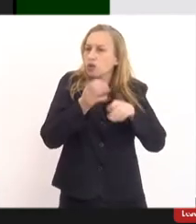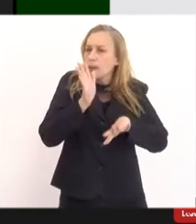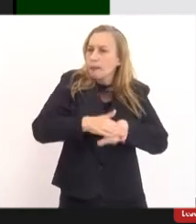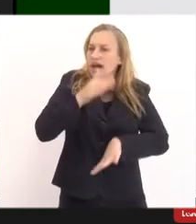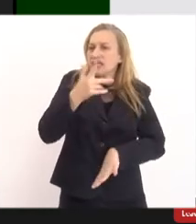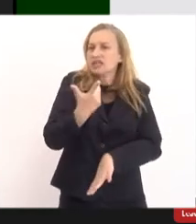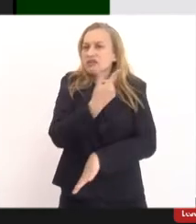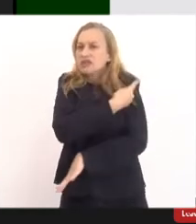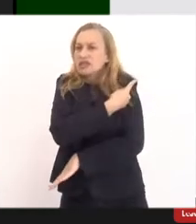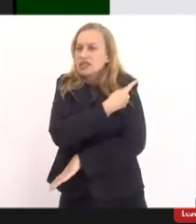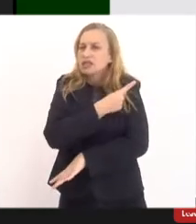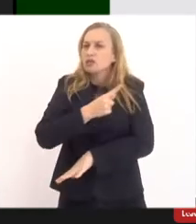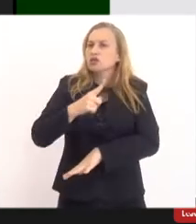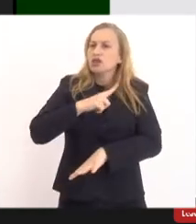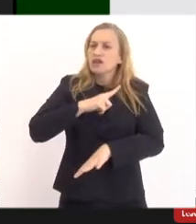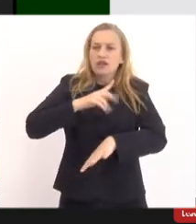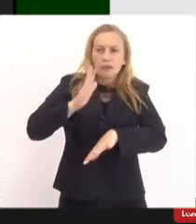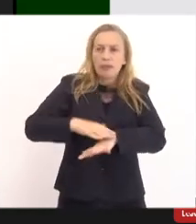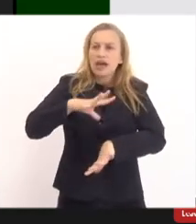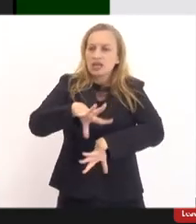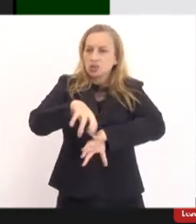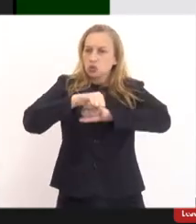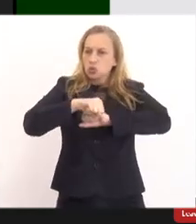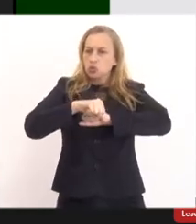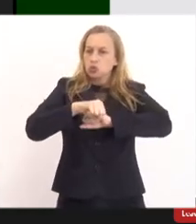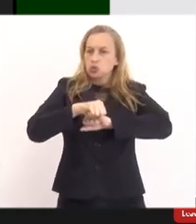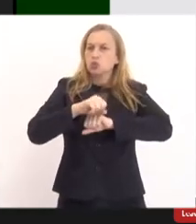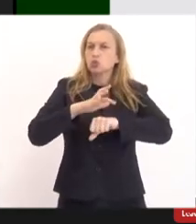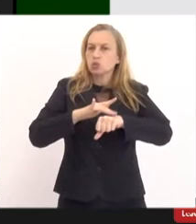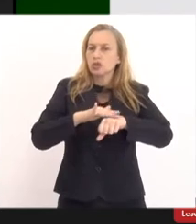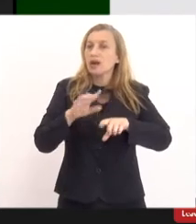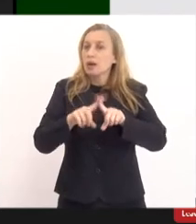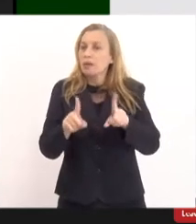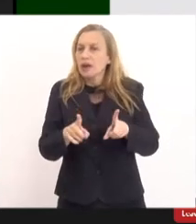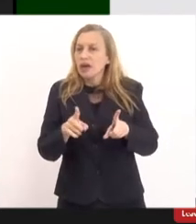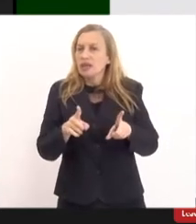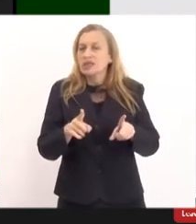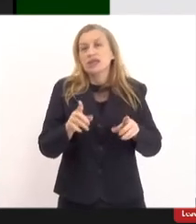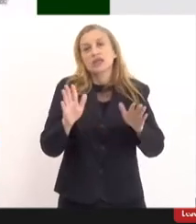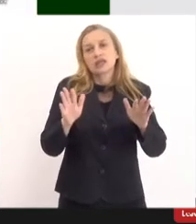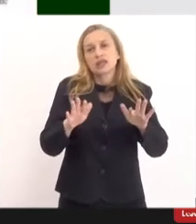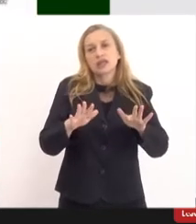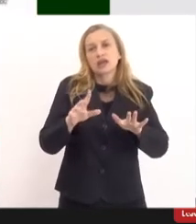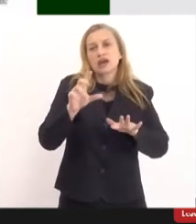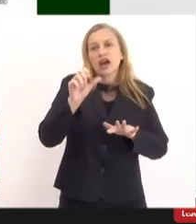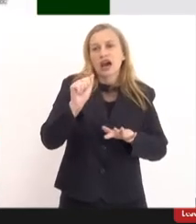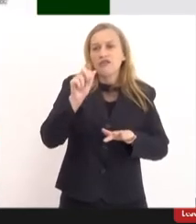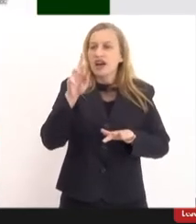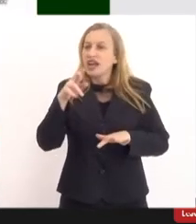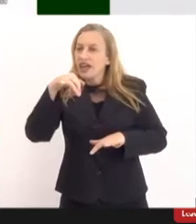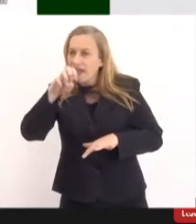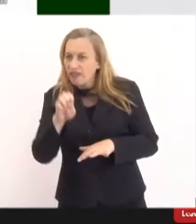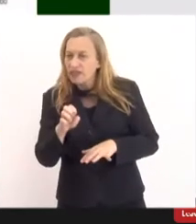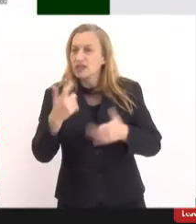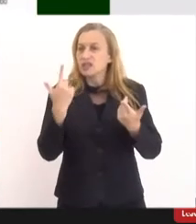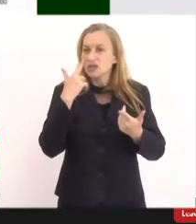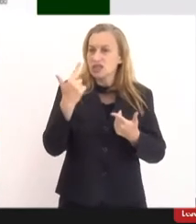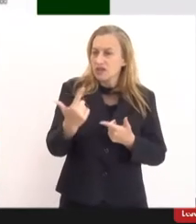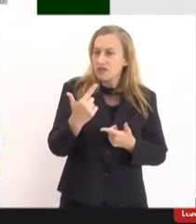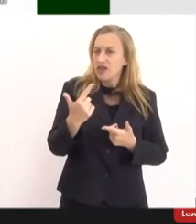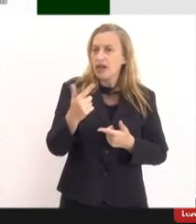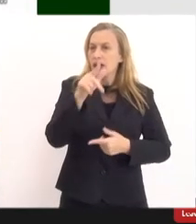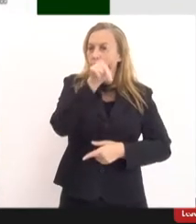vacinação, começaram a surgir muitos casos, mas tem a ver com a variante. Então, aqui, para vocês verem, isso aqui é a curva da